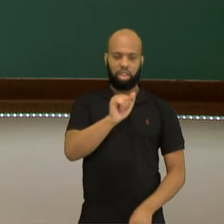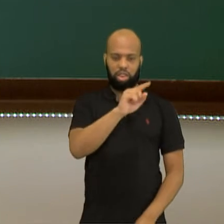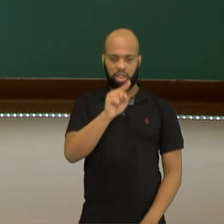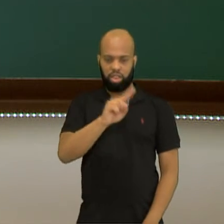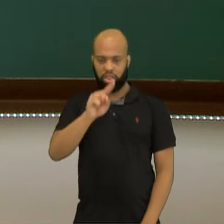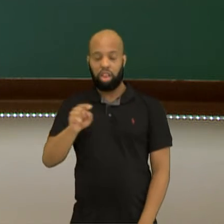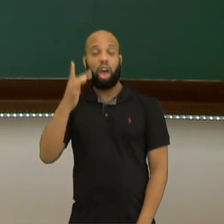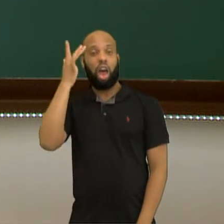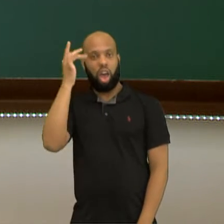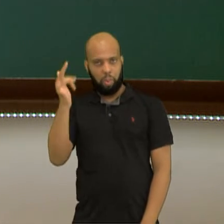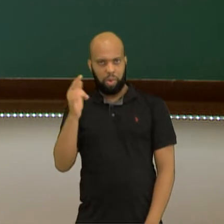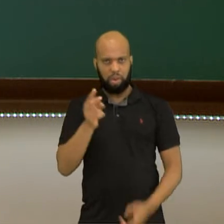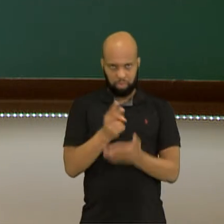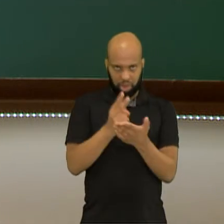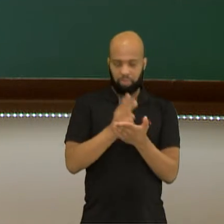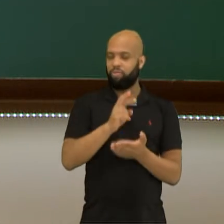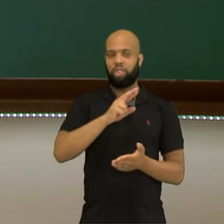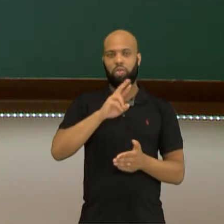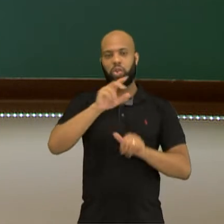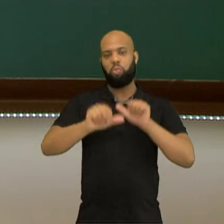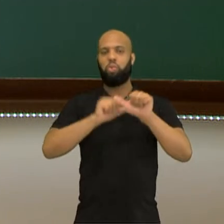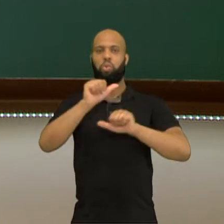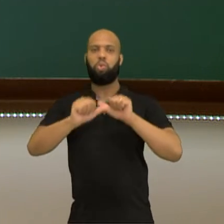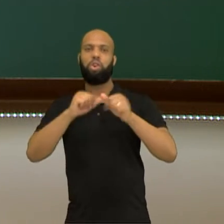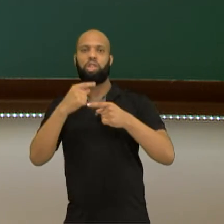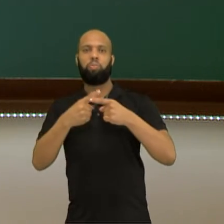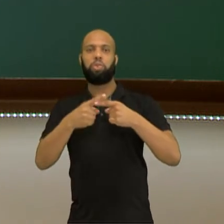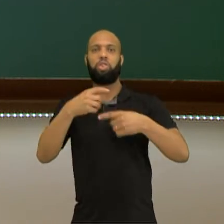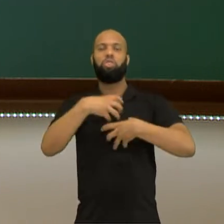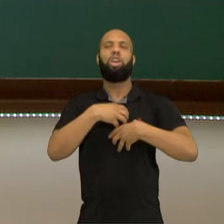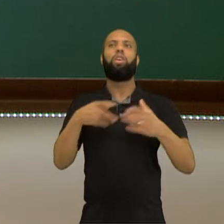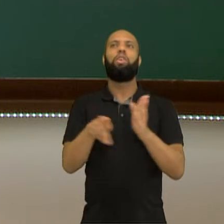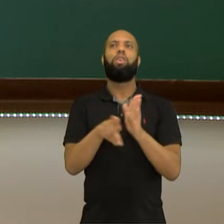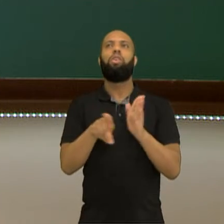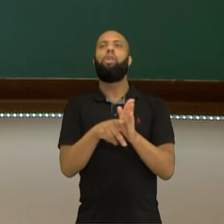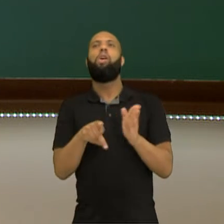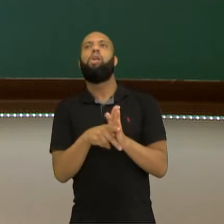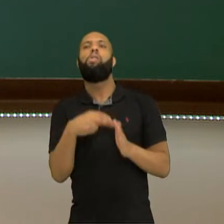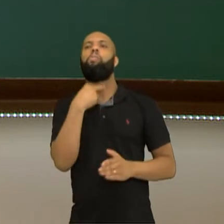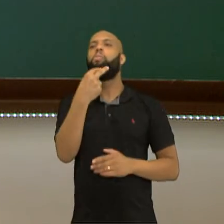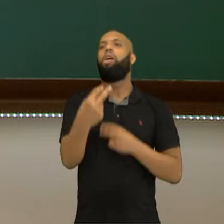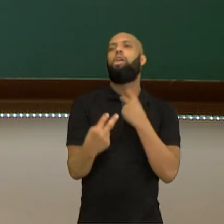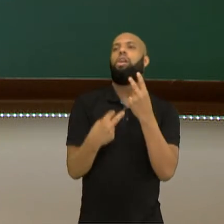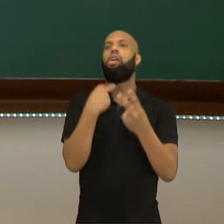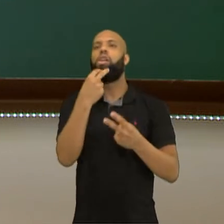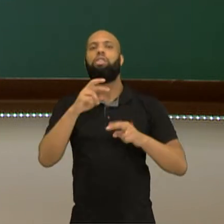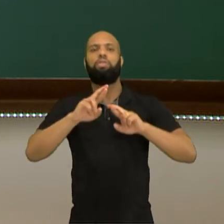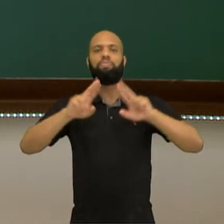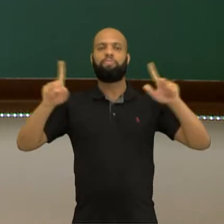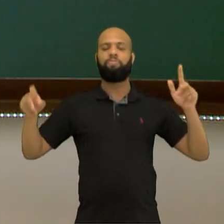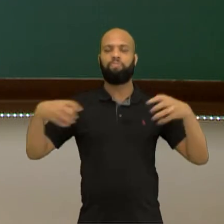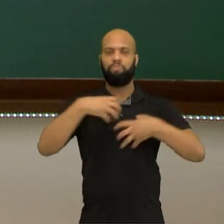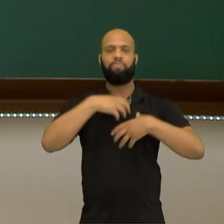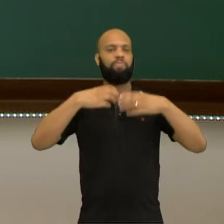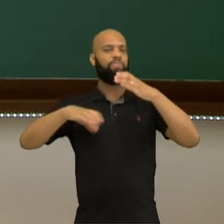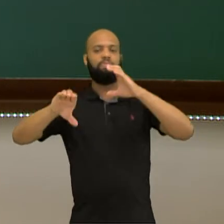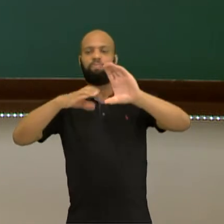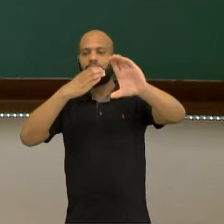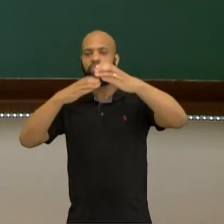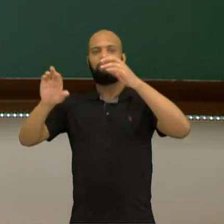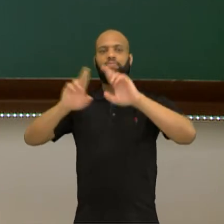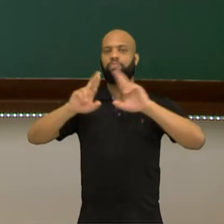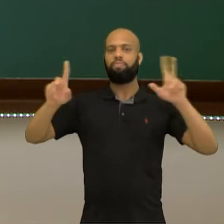não ouça o mesmo campo harmônico, porque foi explorado de maneiras diferenciadas.